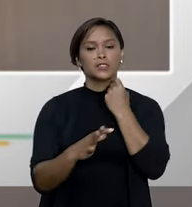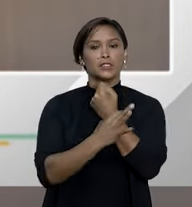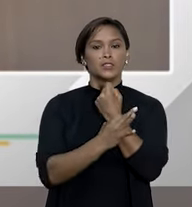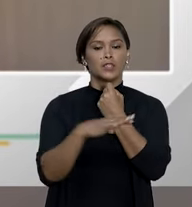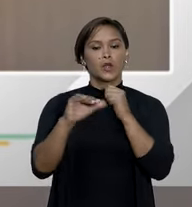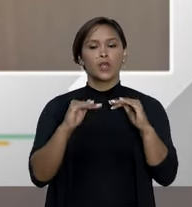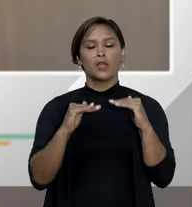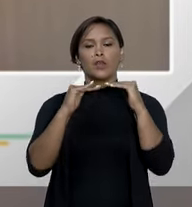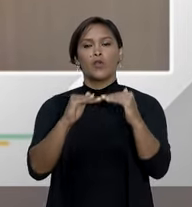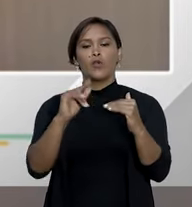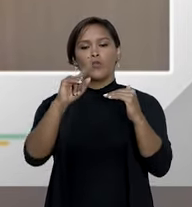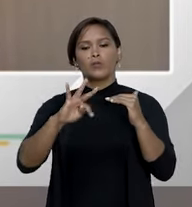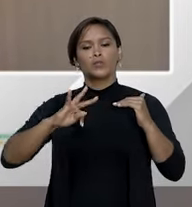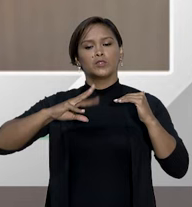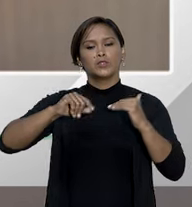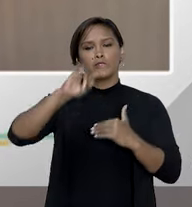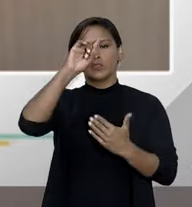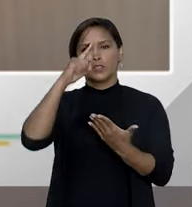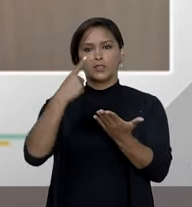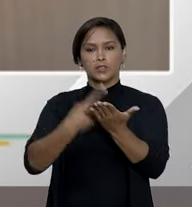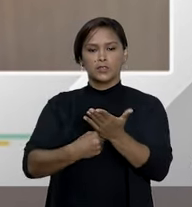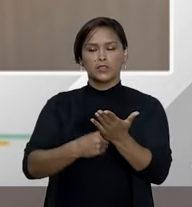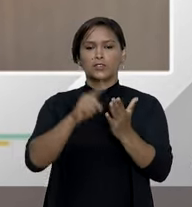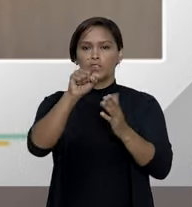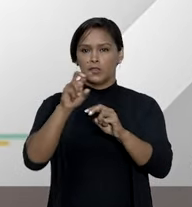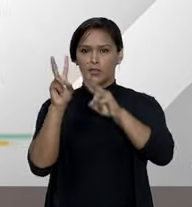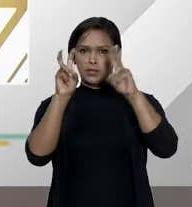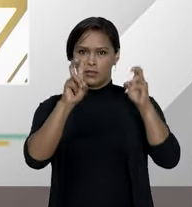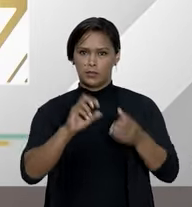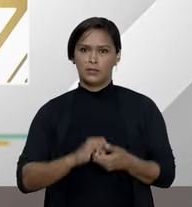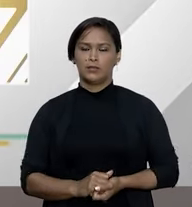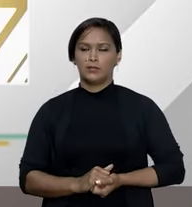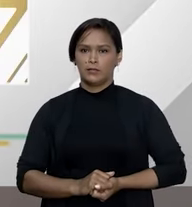uniformidade nesse tema